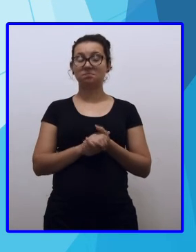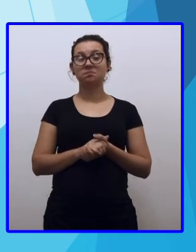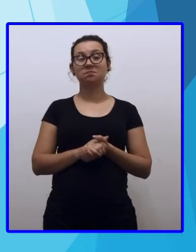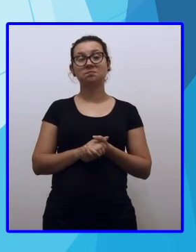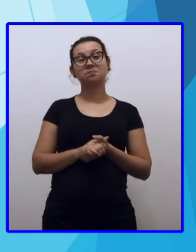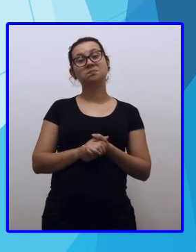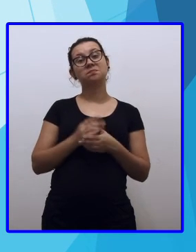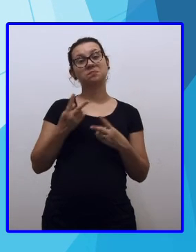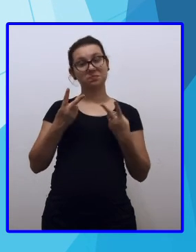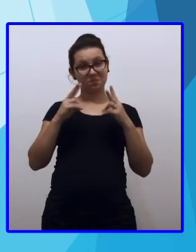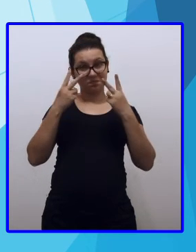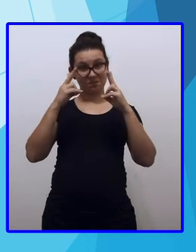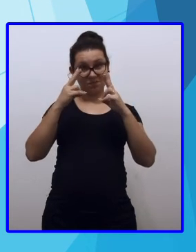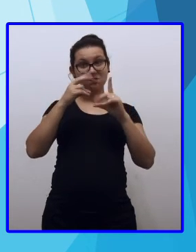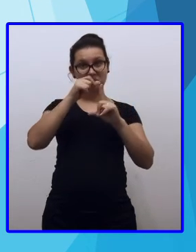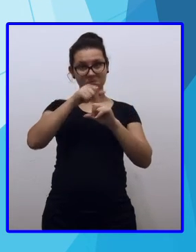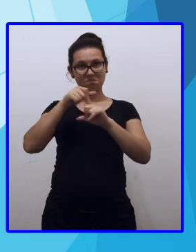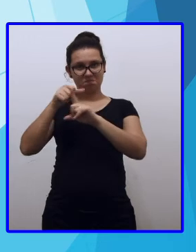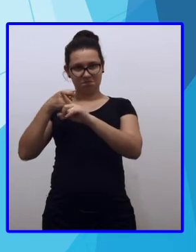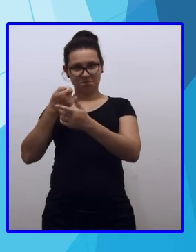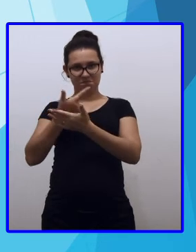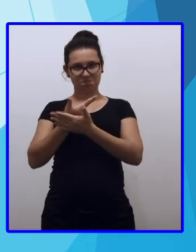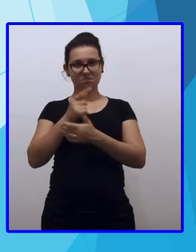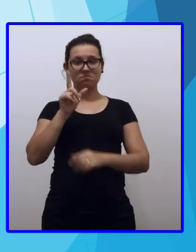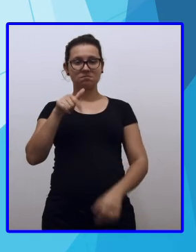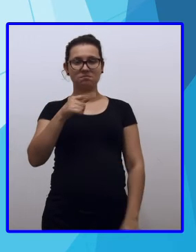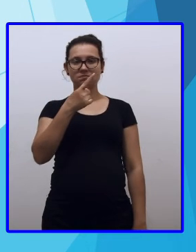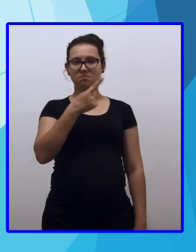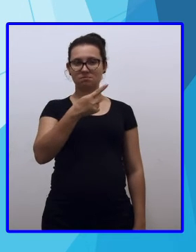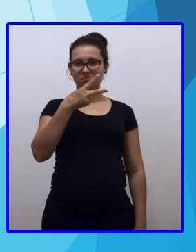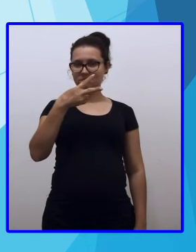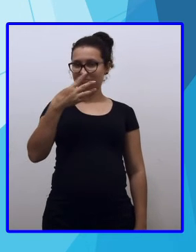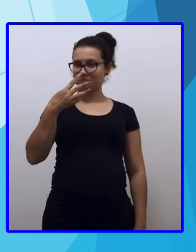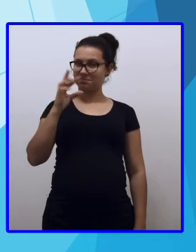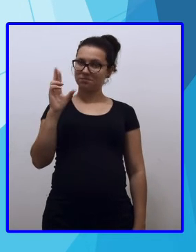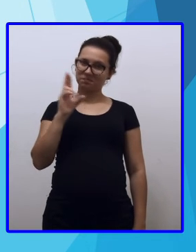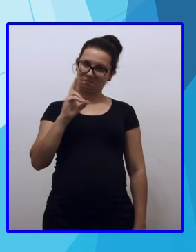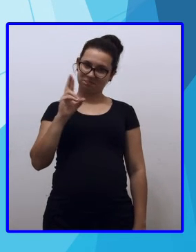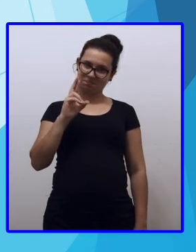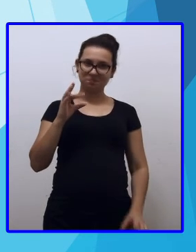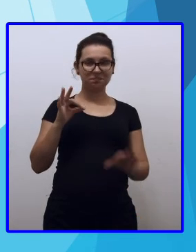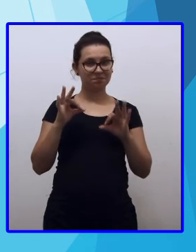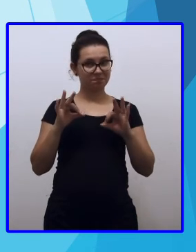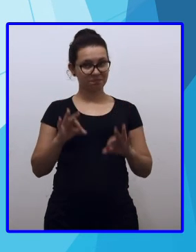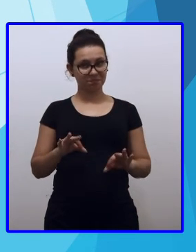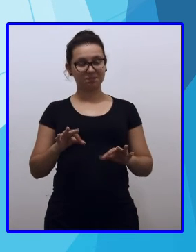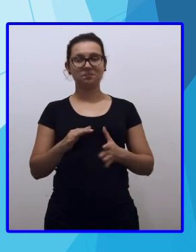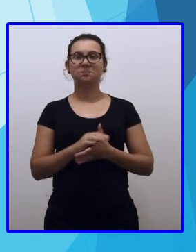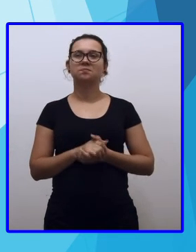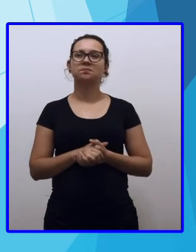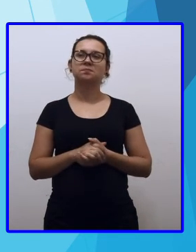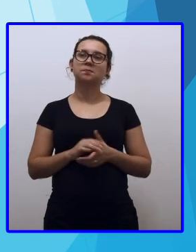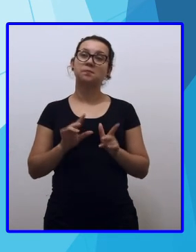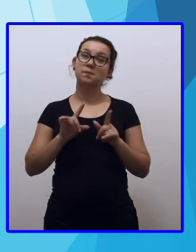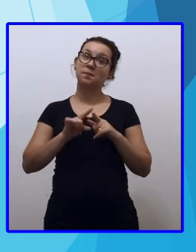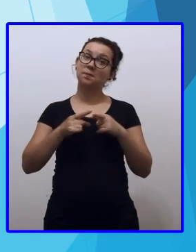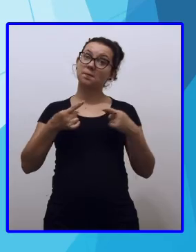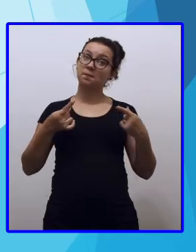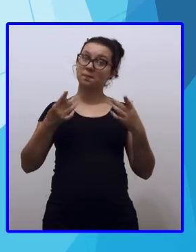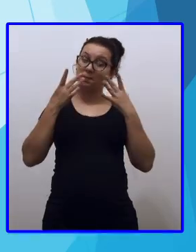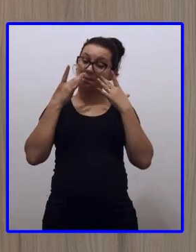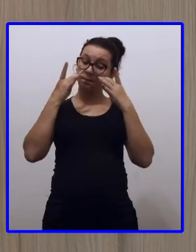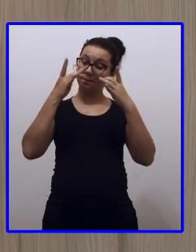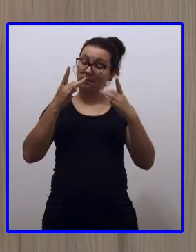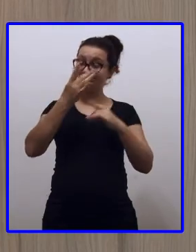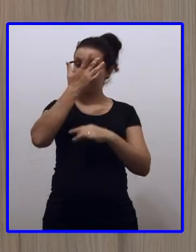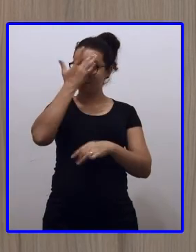O valor de cada prestação será de R$123,00. Certo? Mas atenção